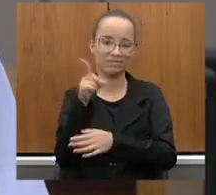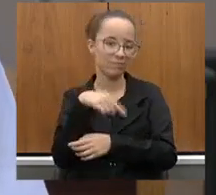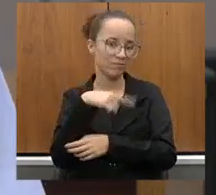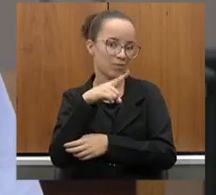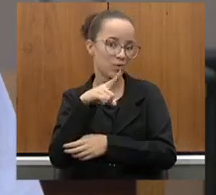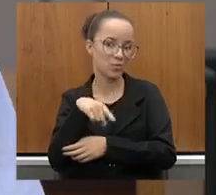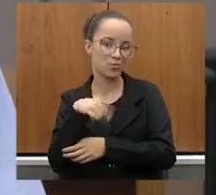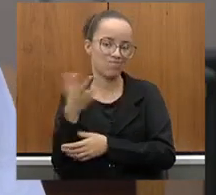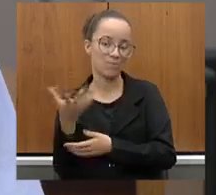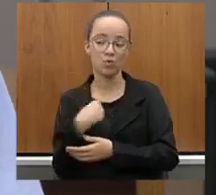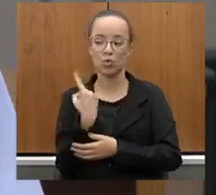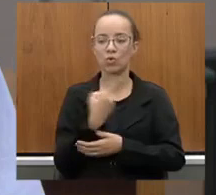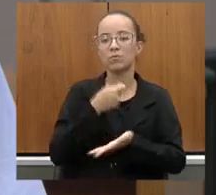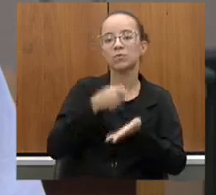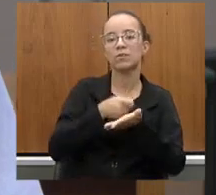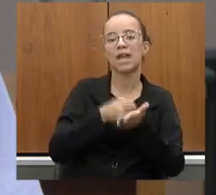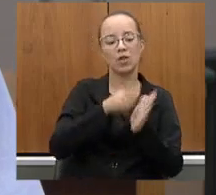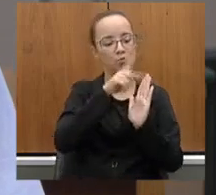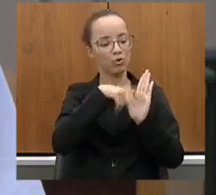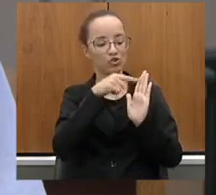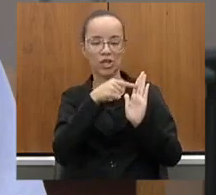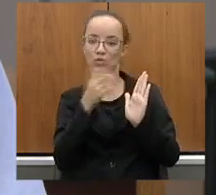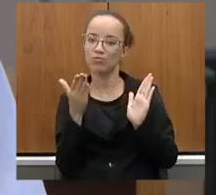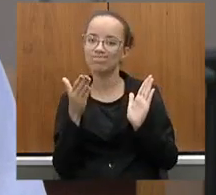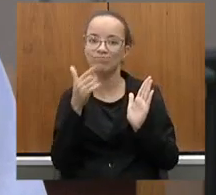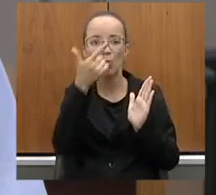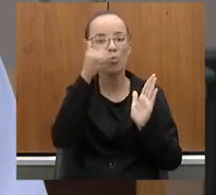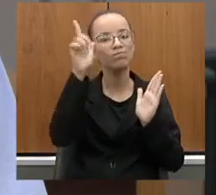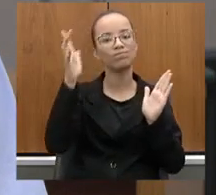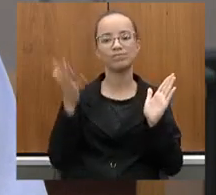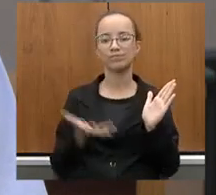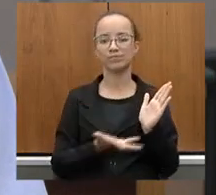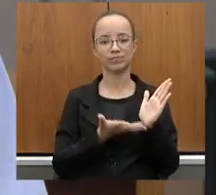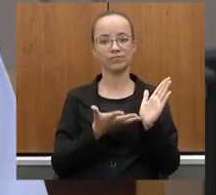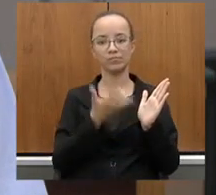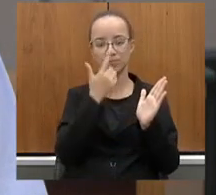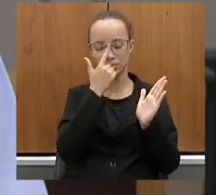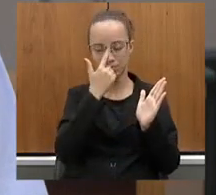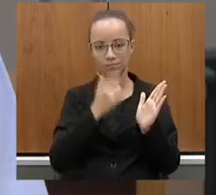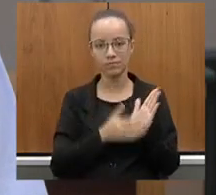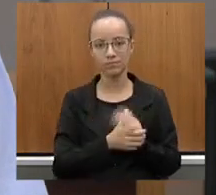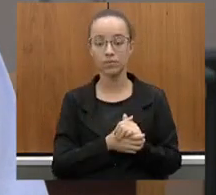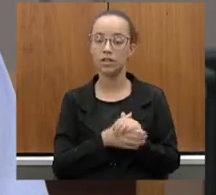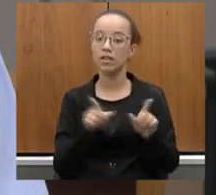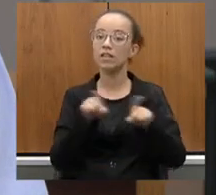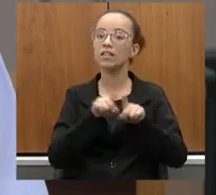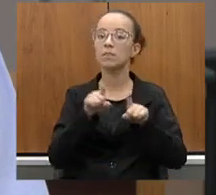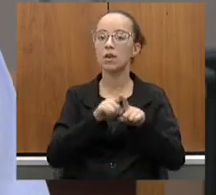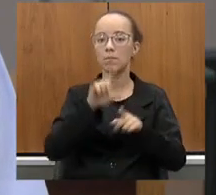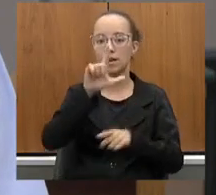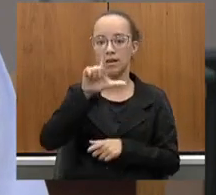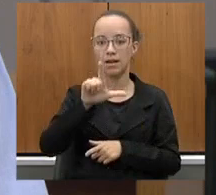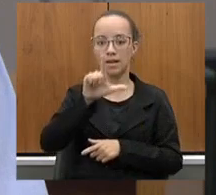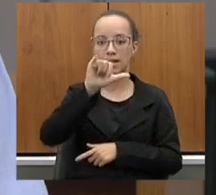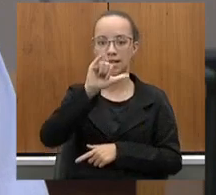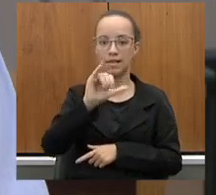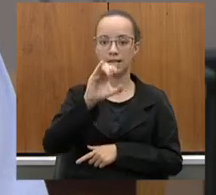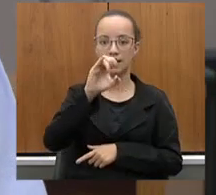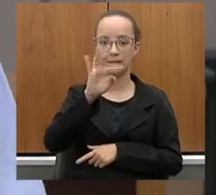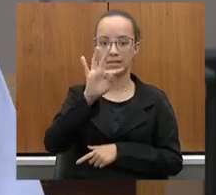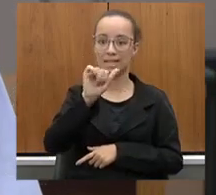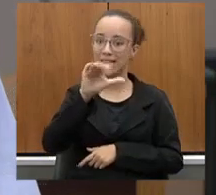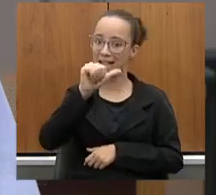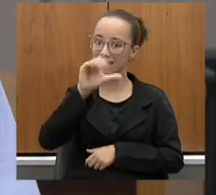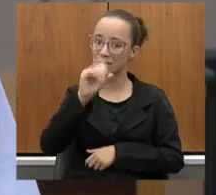a fazer um projeto específico e uma licitação. Então, o processo agora...